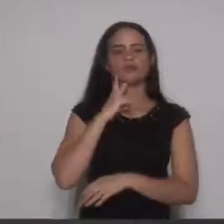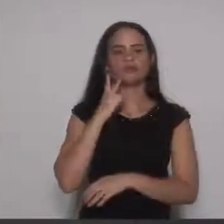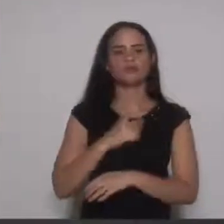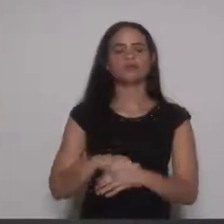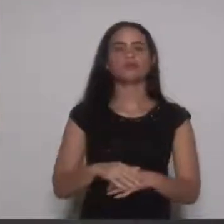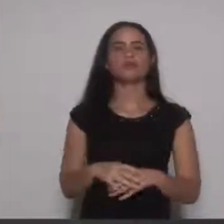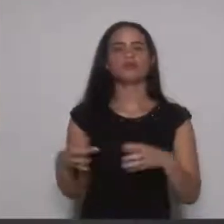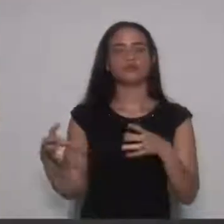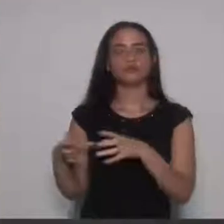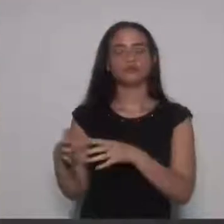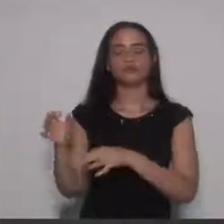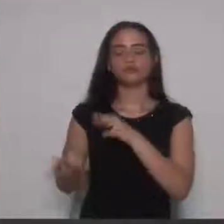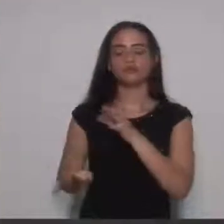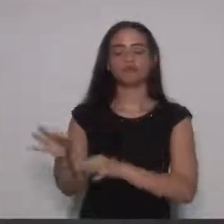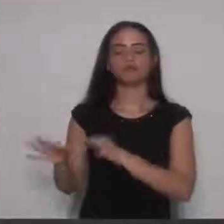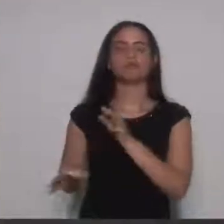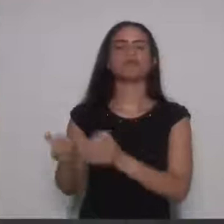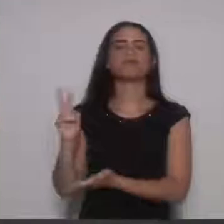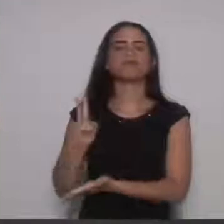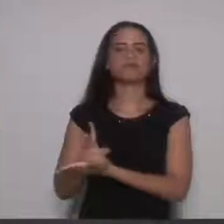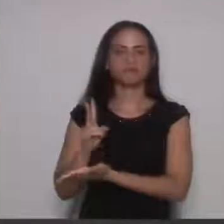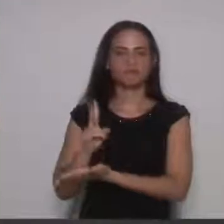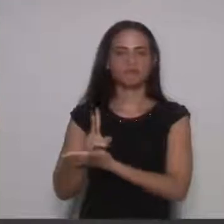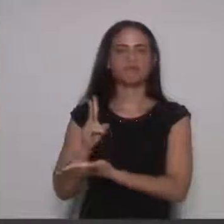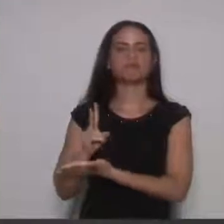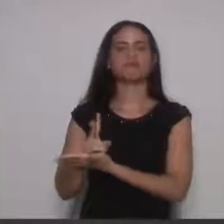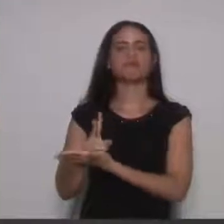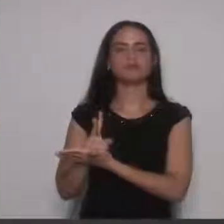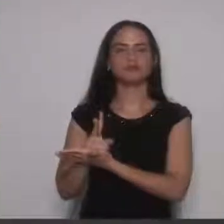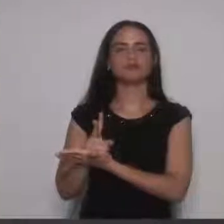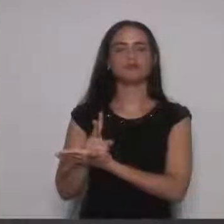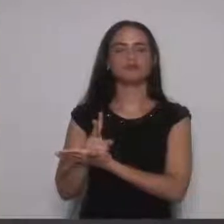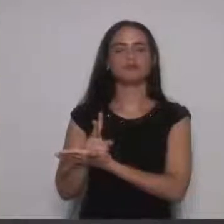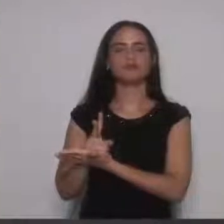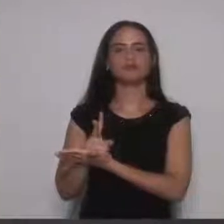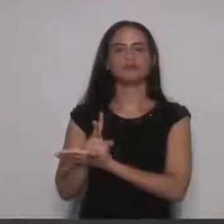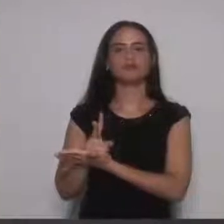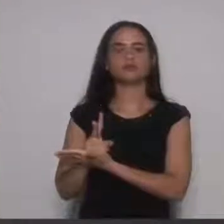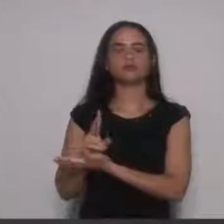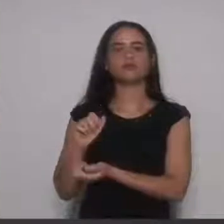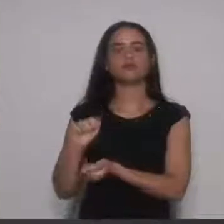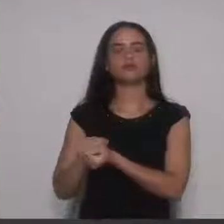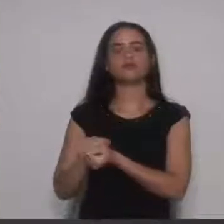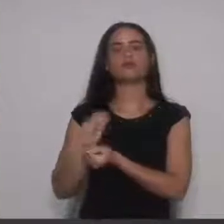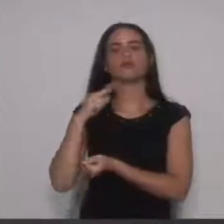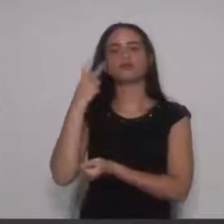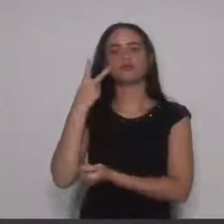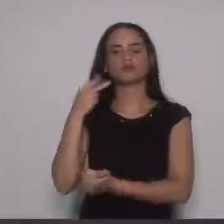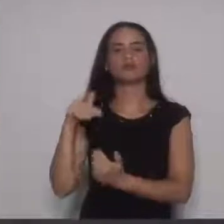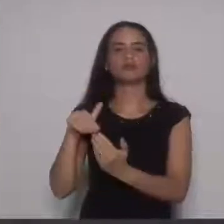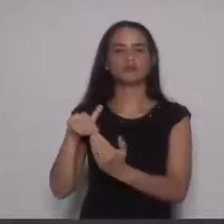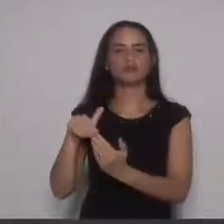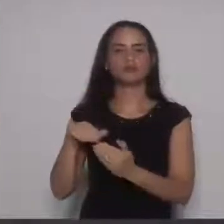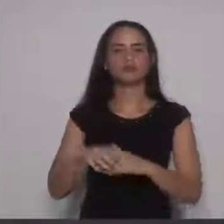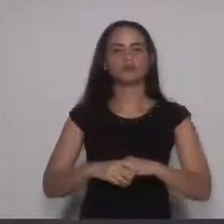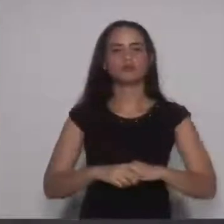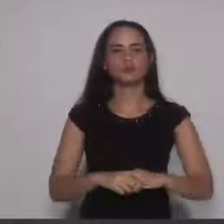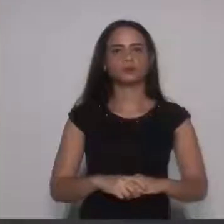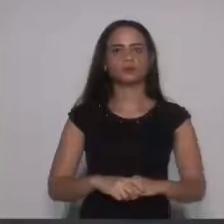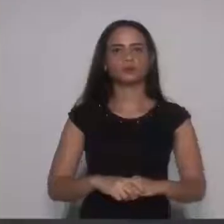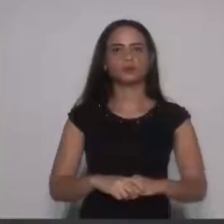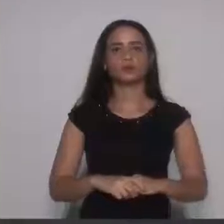Código maior e simples, com os pareceres da procuradoria jurídica e das comissões permanentes. Avulso com os senhores vereadores.